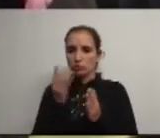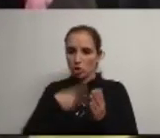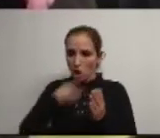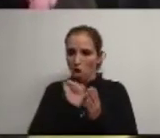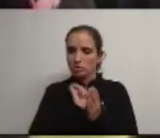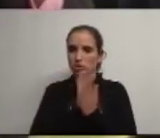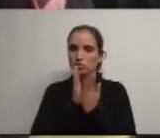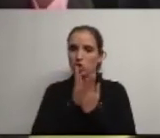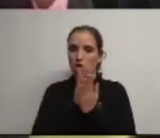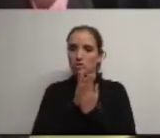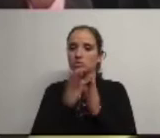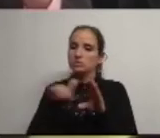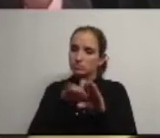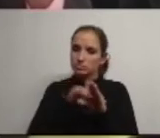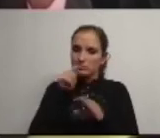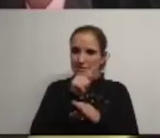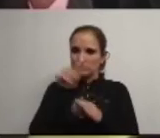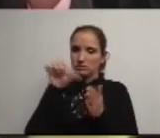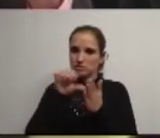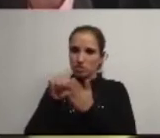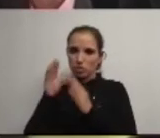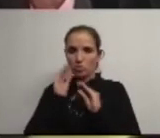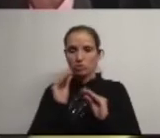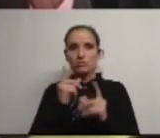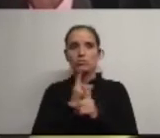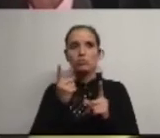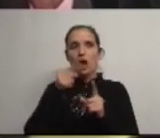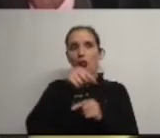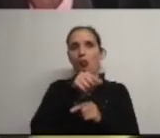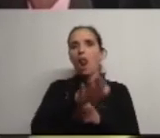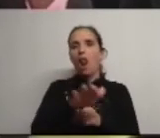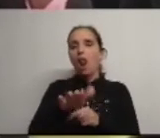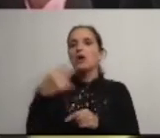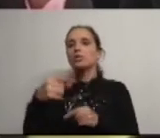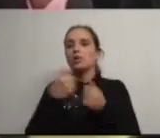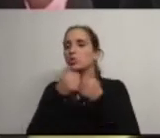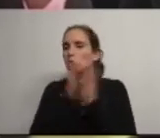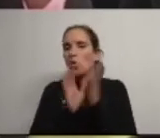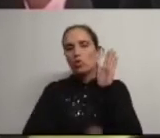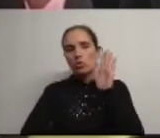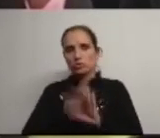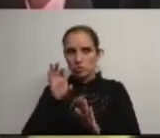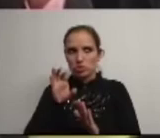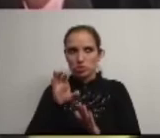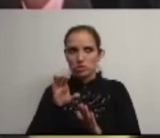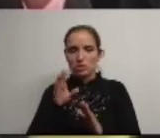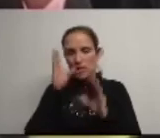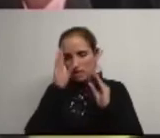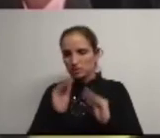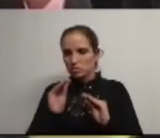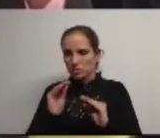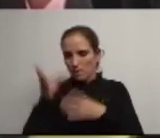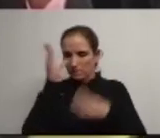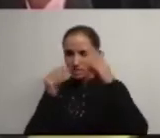nossas escolas frequentassem os centros educativos porque nós lá temos todas as condições para um ensino